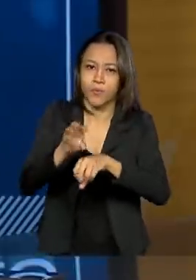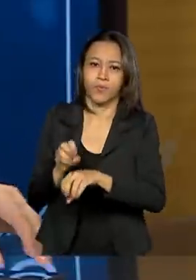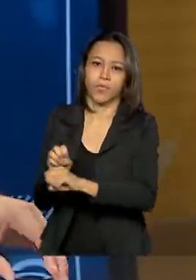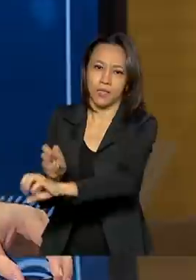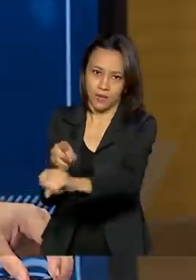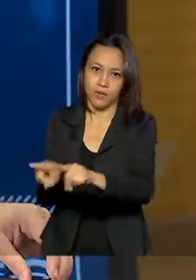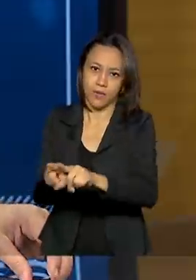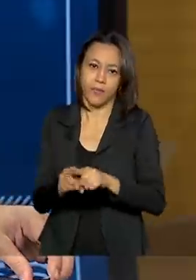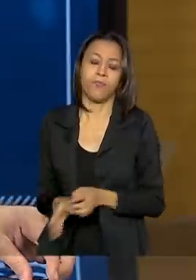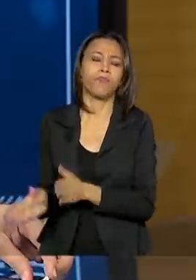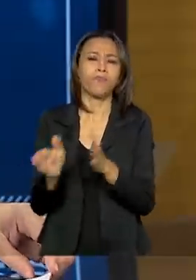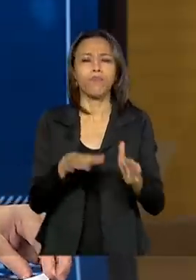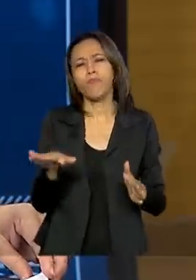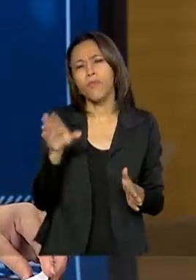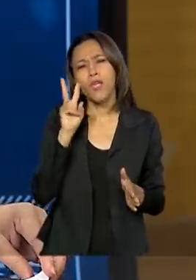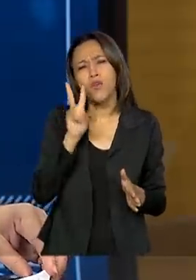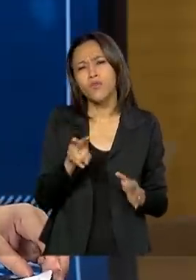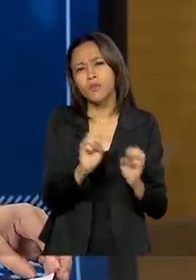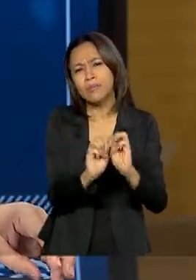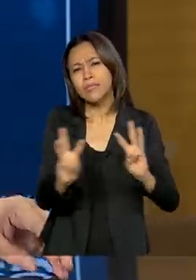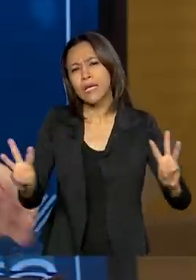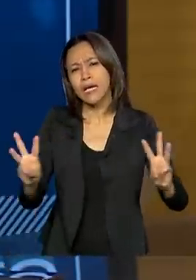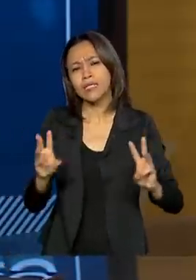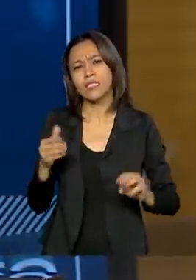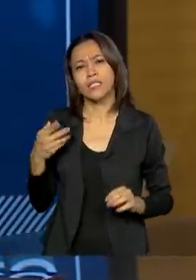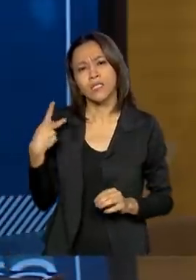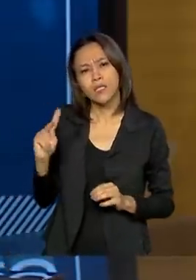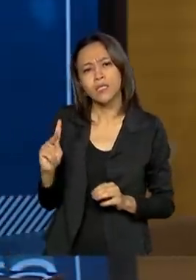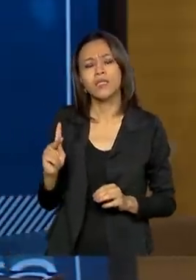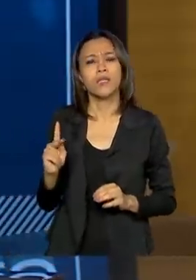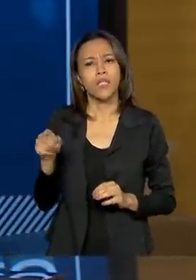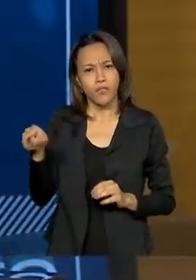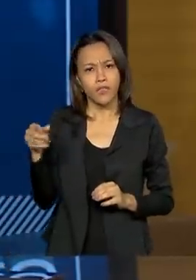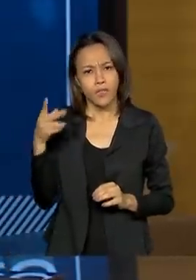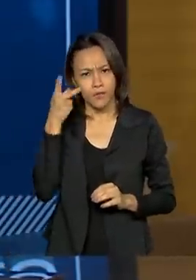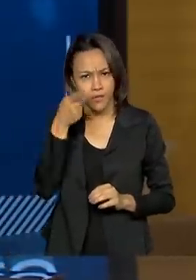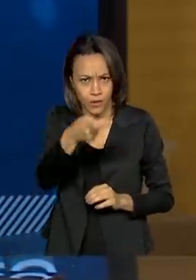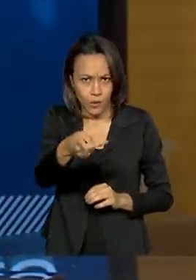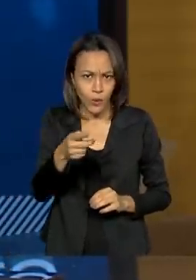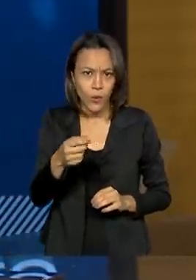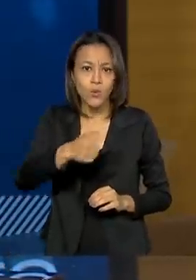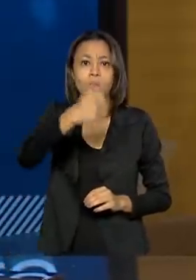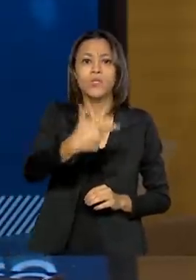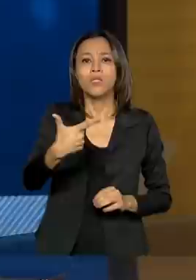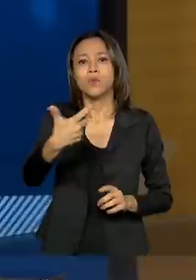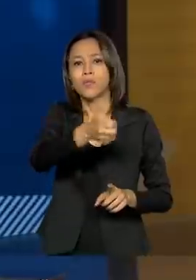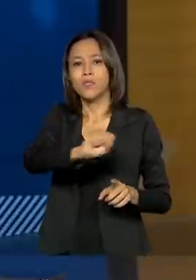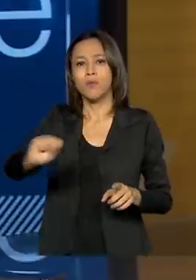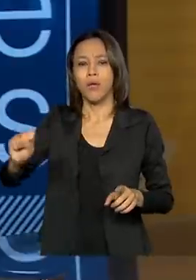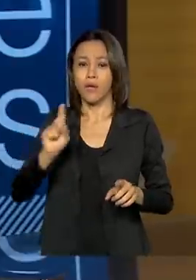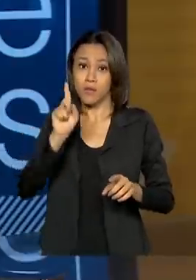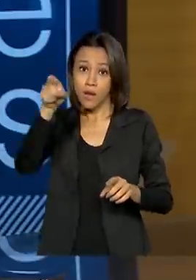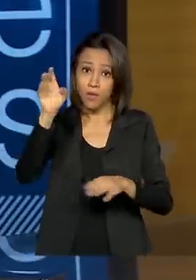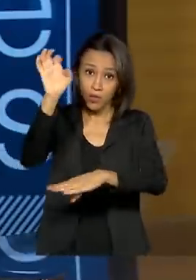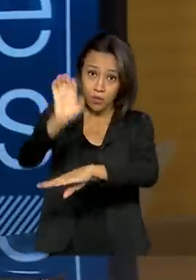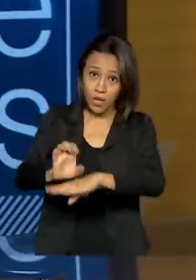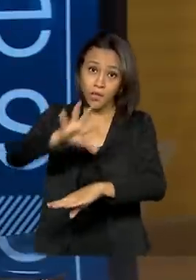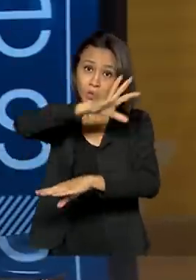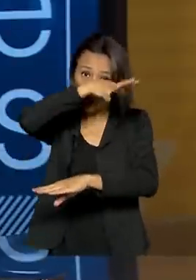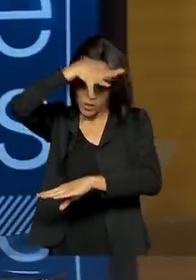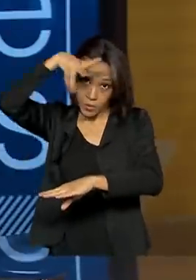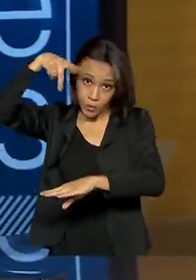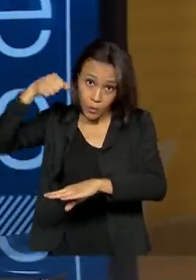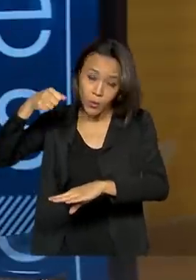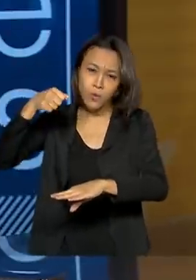no site da FUNAI na internet que o senhor visitou agora, nesse segundo semestre, ali em Mato Grosso, a Federação dos